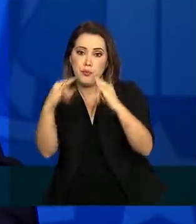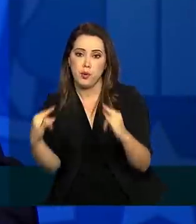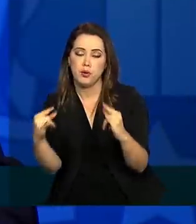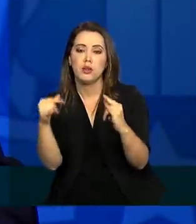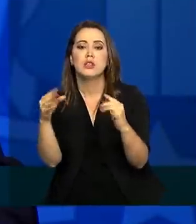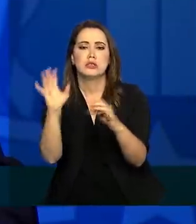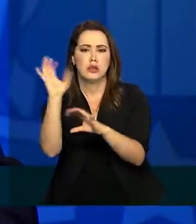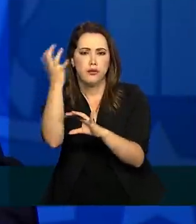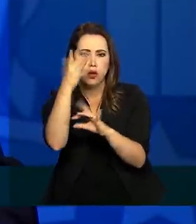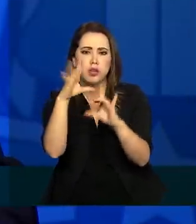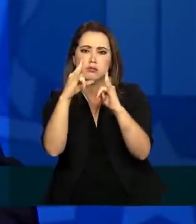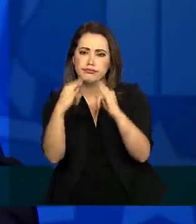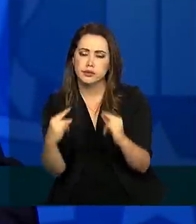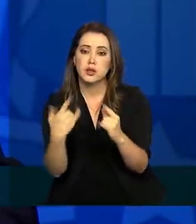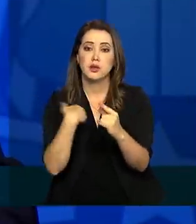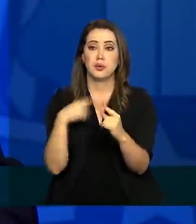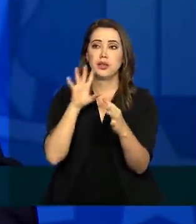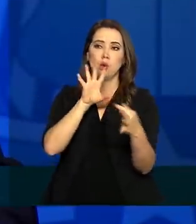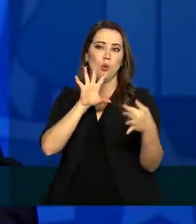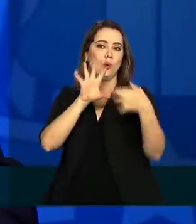federal o seu maior auxílio.